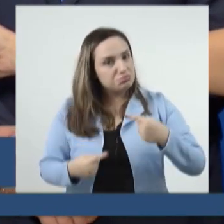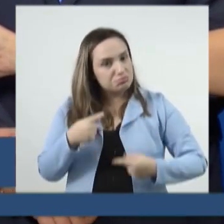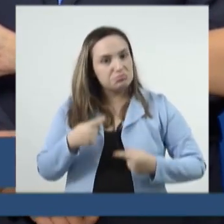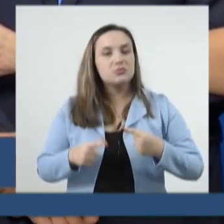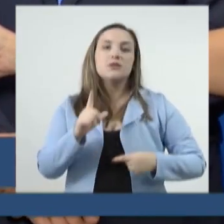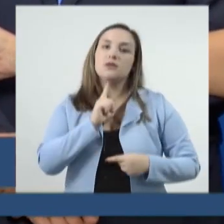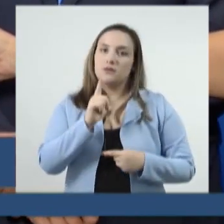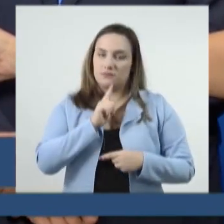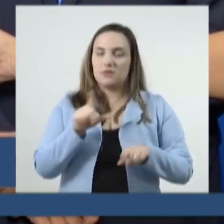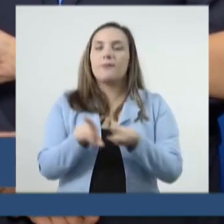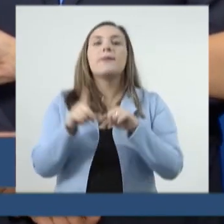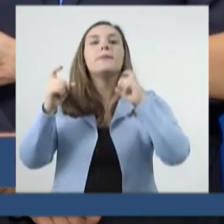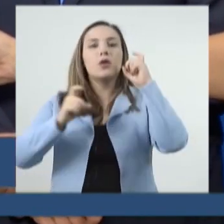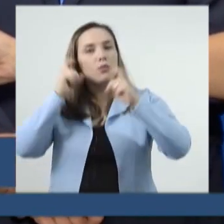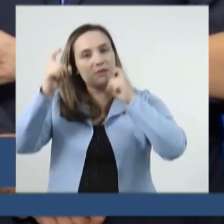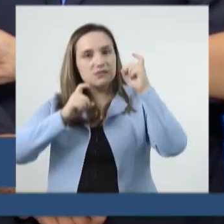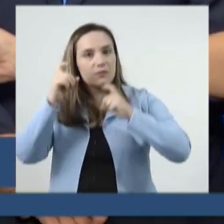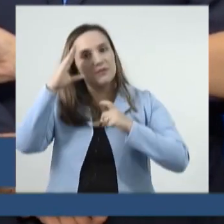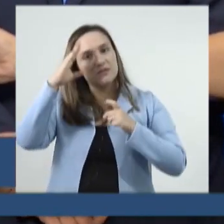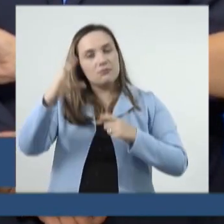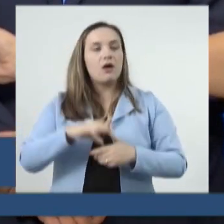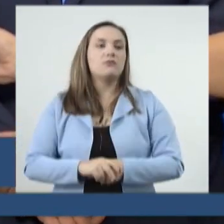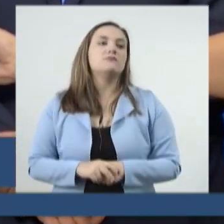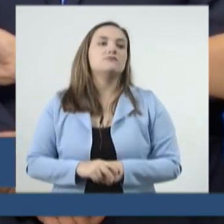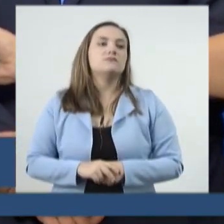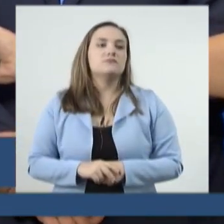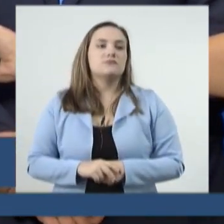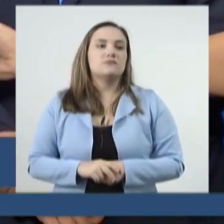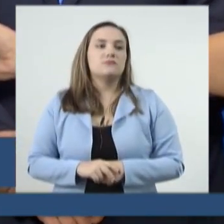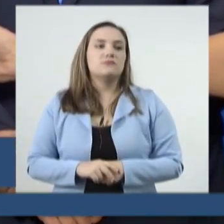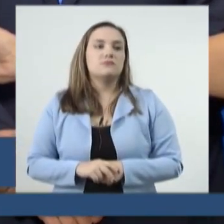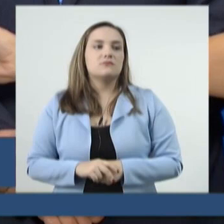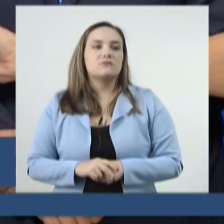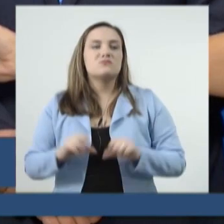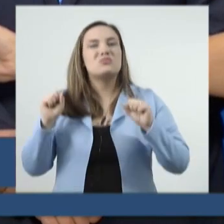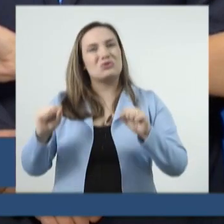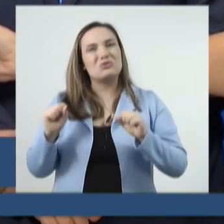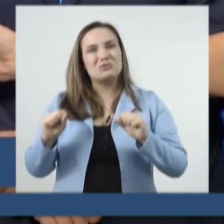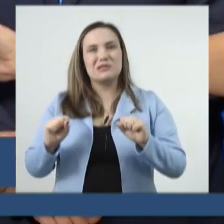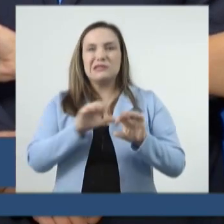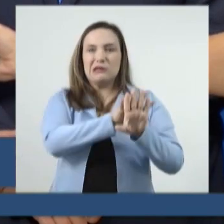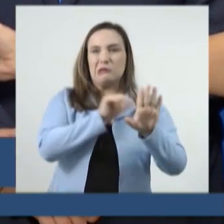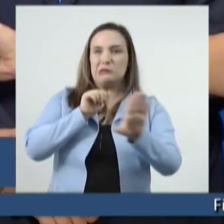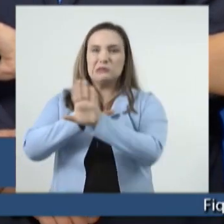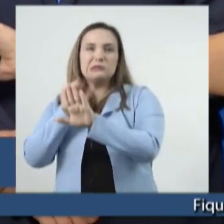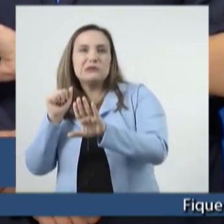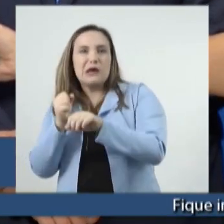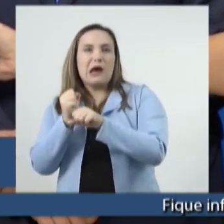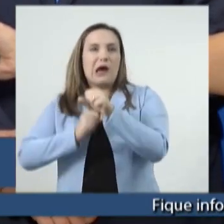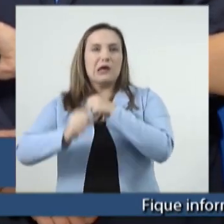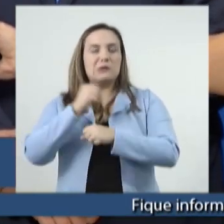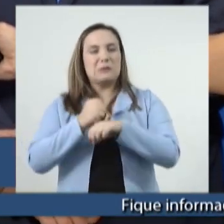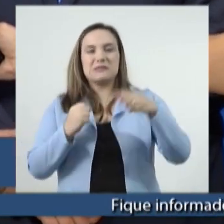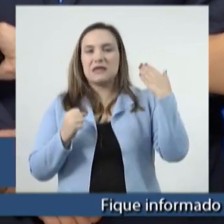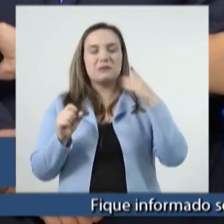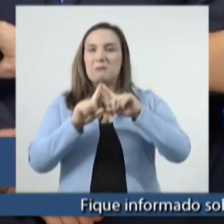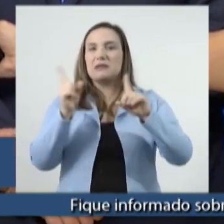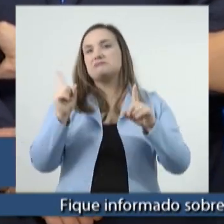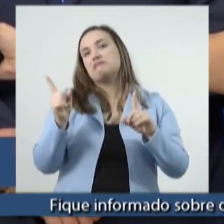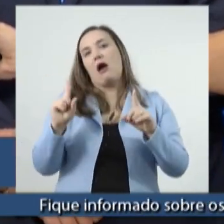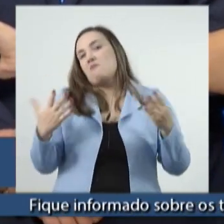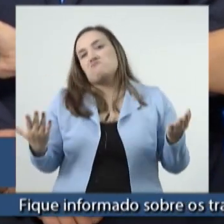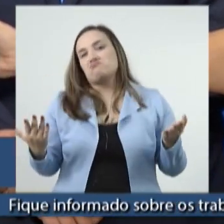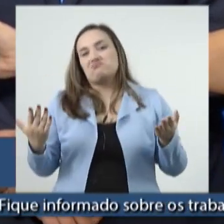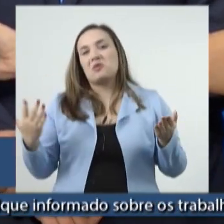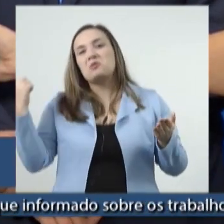que a gente tinha preocupação de estar contaminado pelo ambiente político-ideológico do ano anterior e a Assembleia,